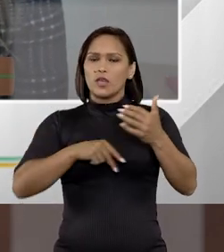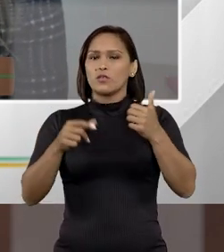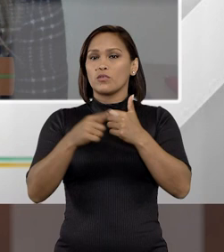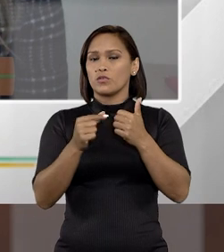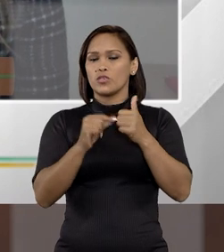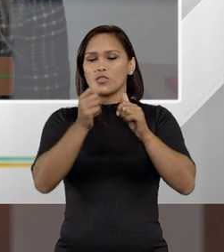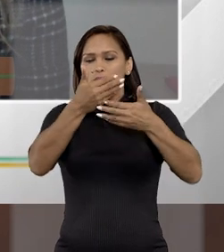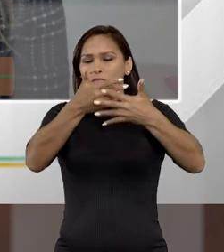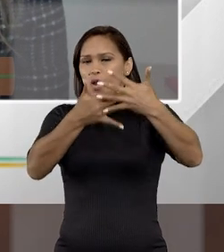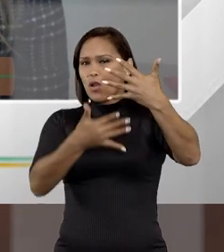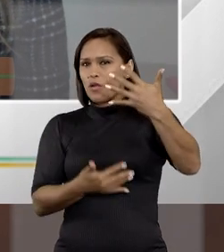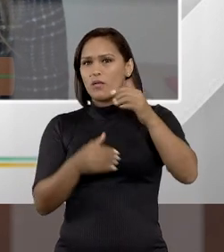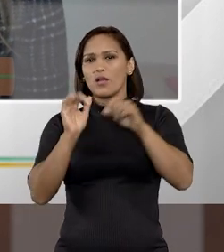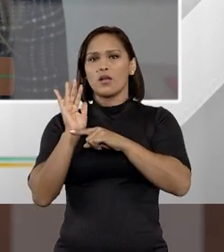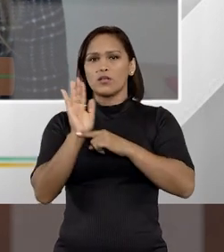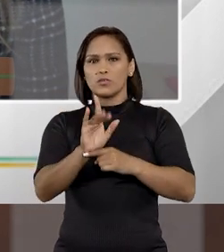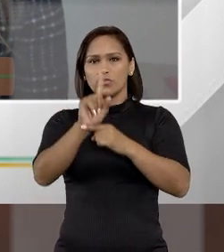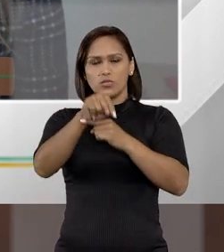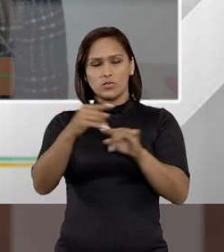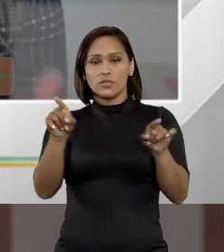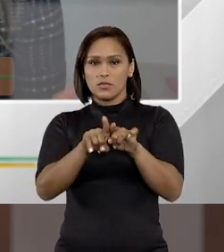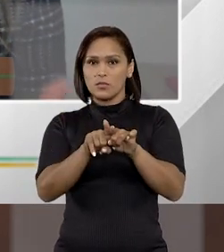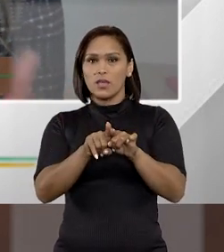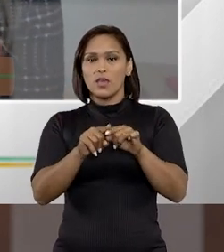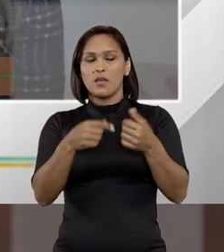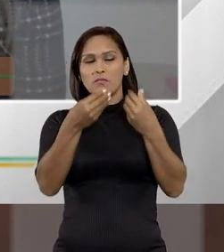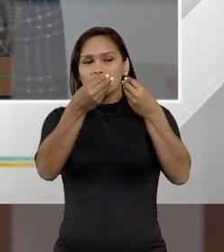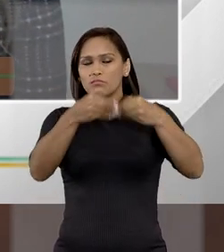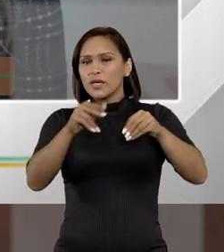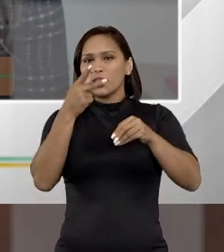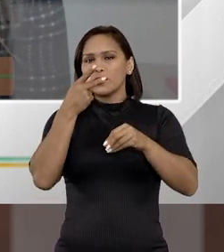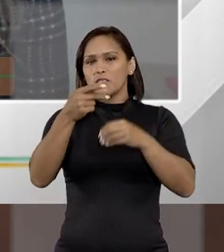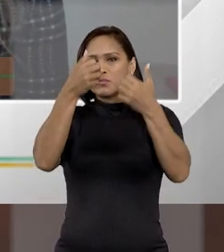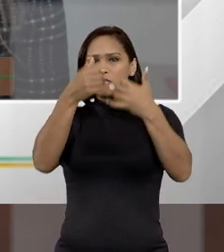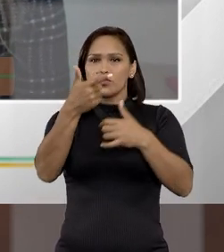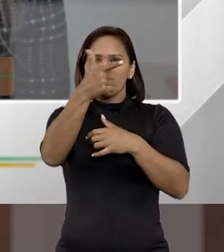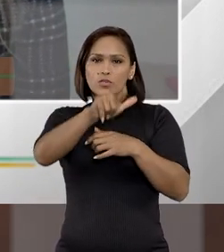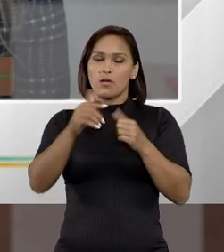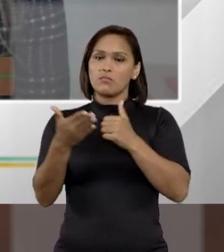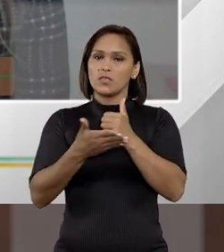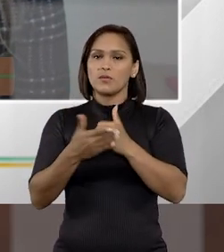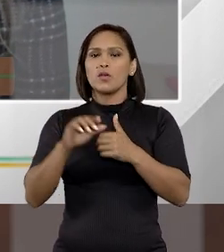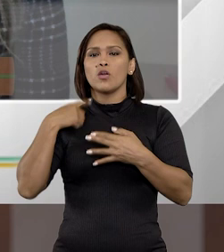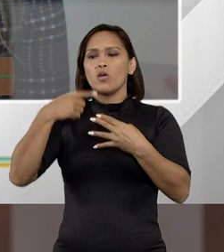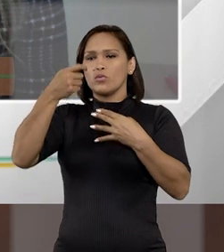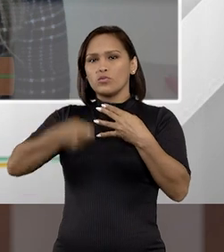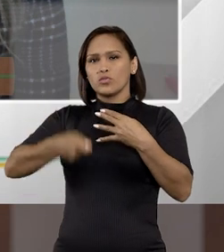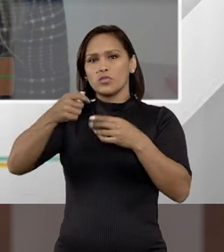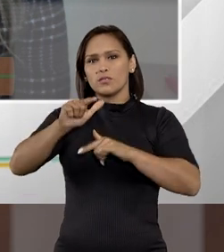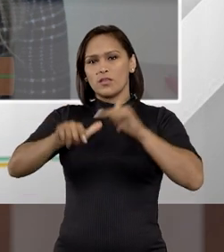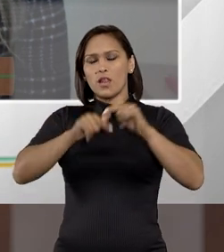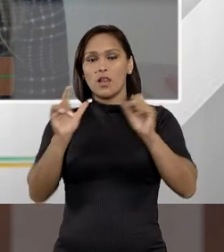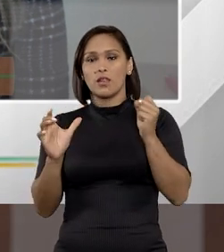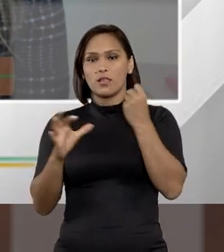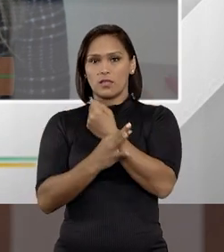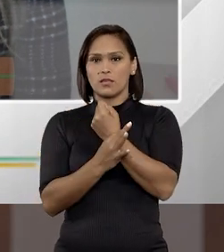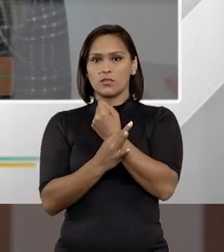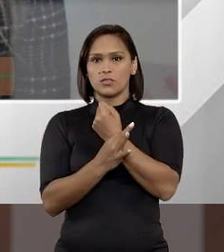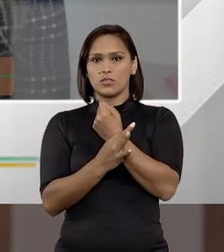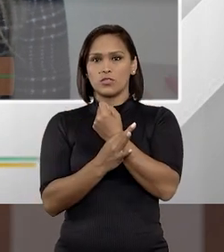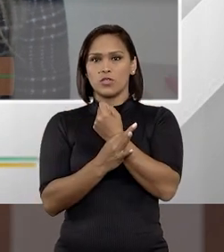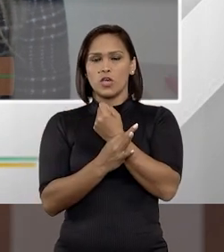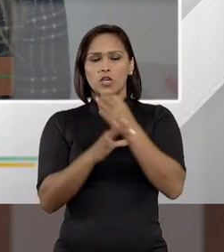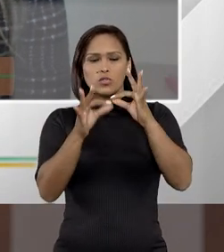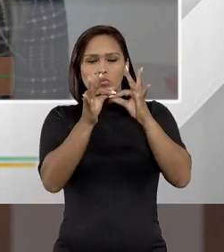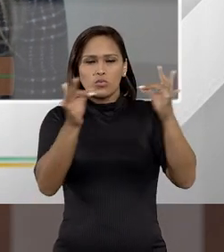do artigo ajuda nesse aspecto, eu acho que a gente perde tempo falando, mas basicamente é isso, um juiz que vai atuar aí garantindo